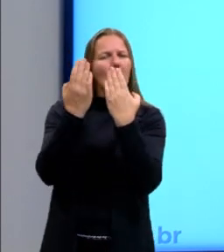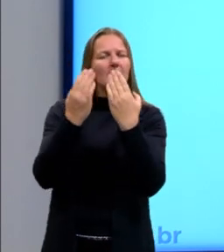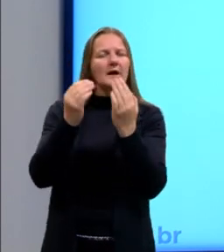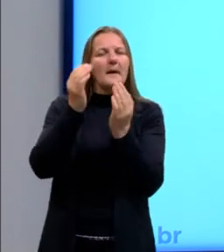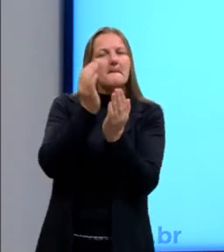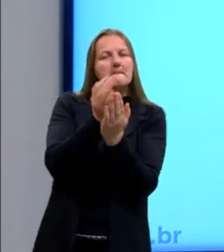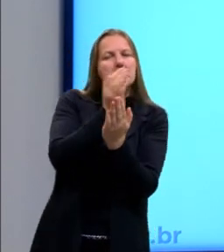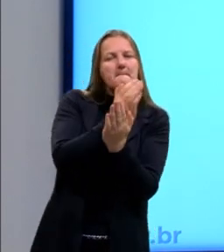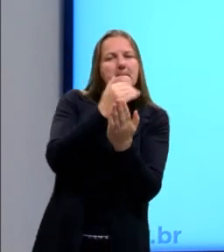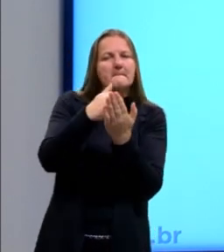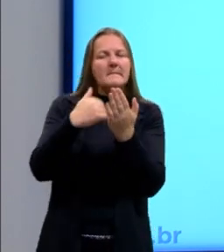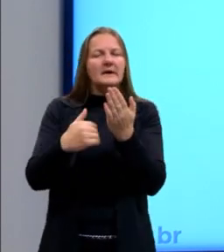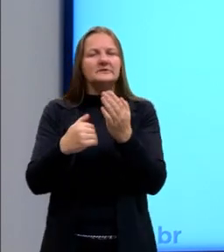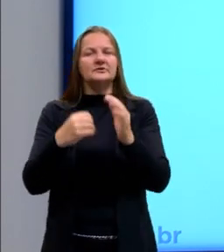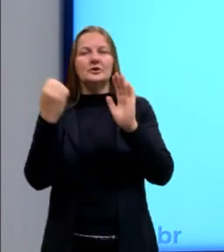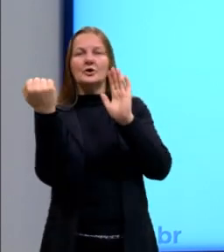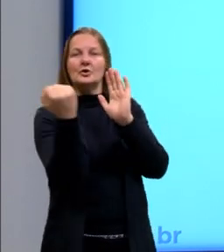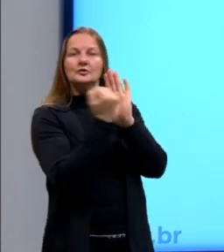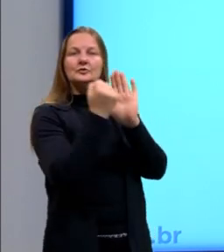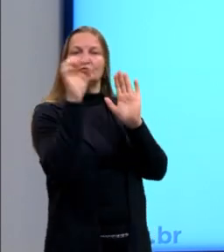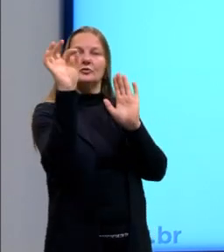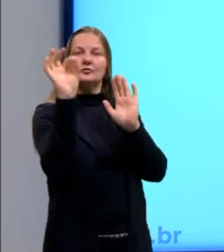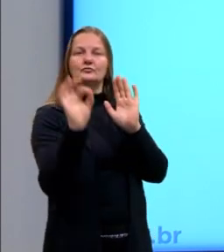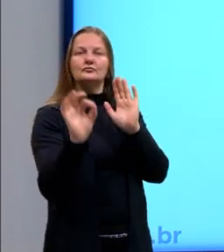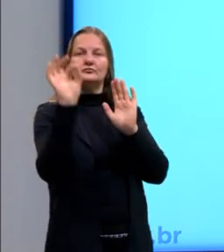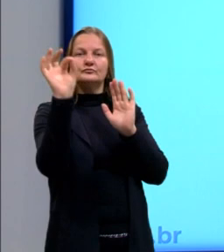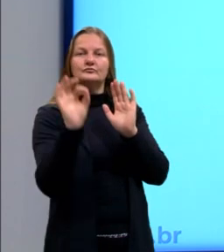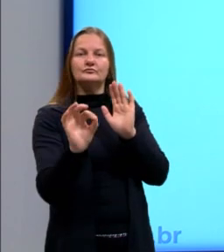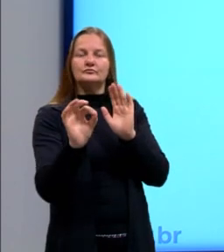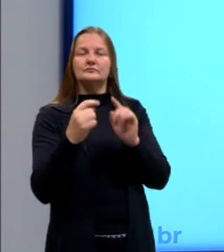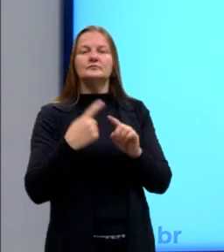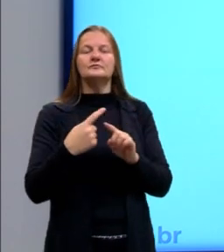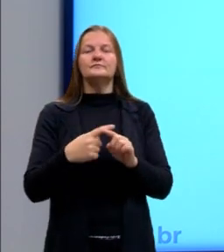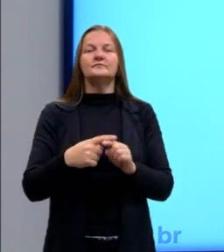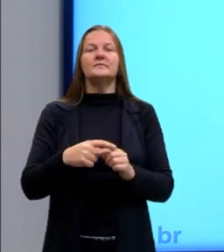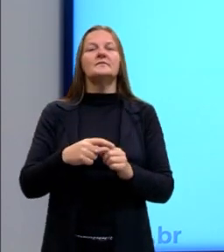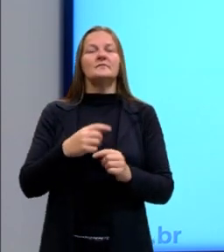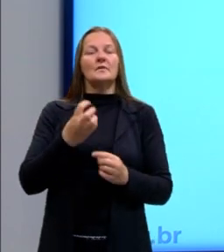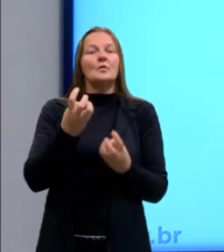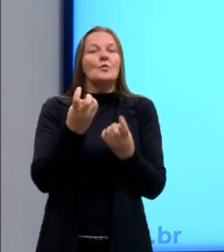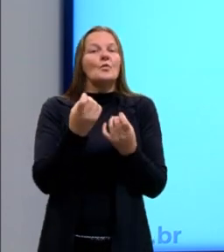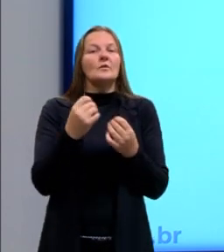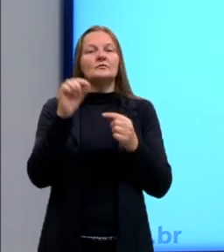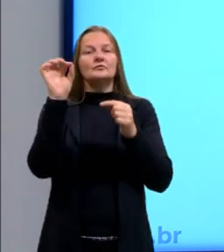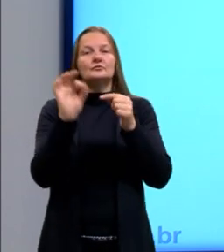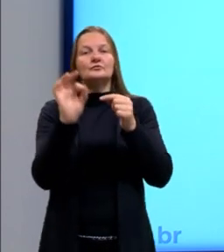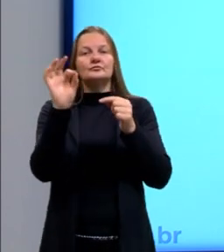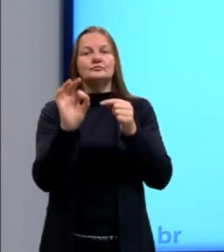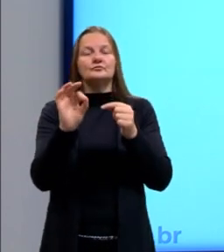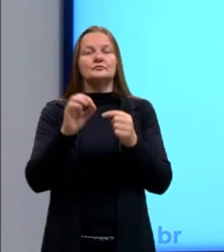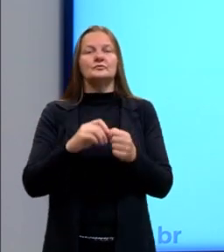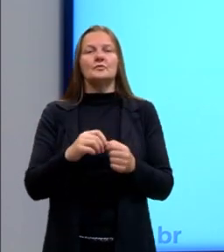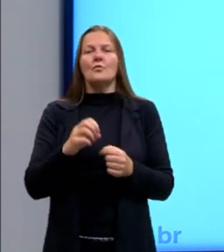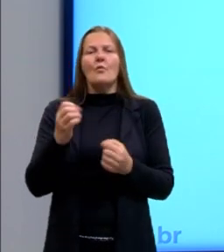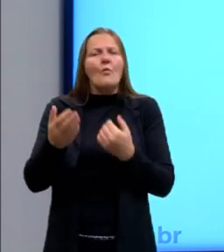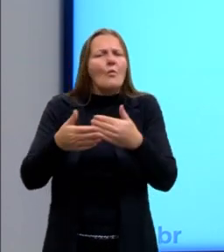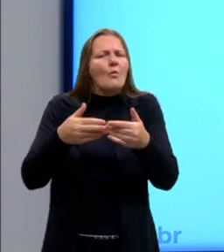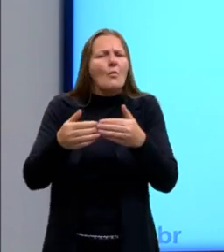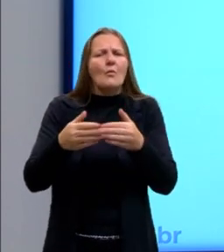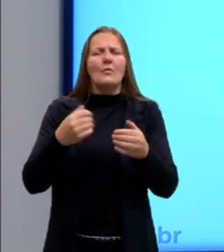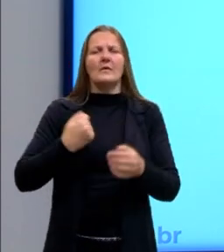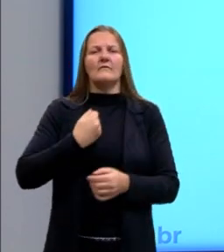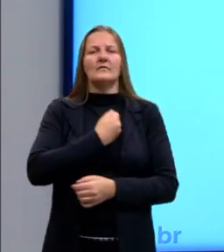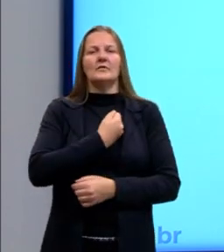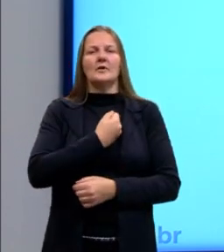O símbolo porcento, ele é usado para designar a porcentagem. Um valor em porcentagem pode ser ainda